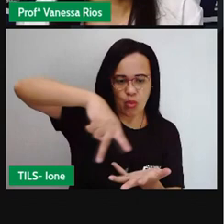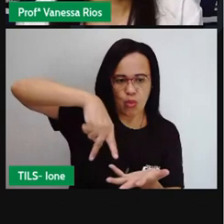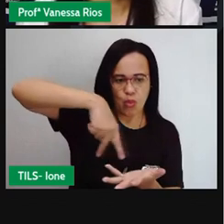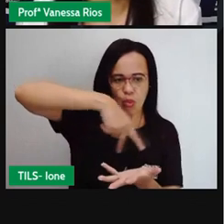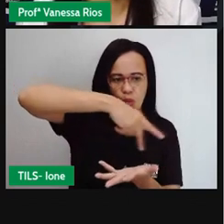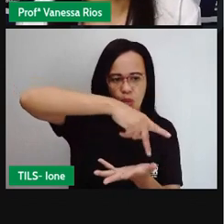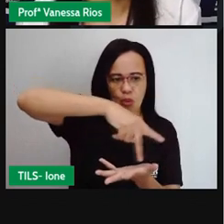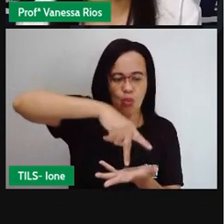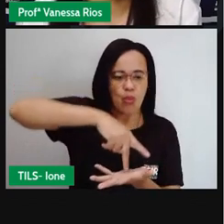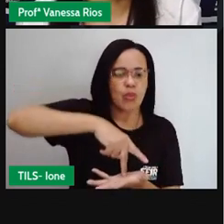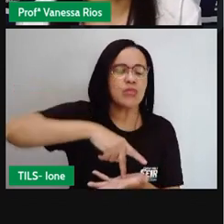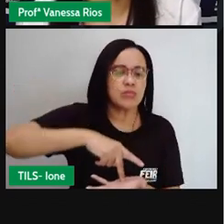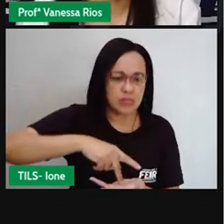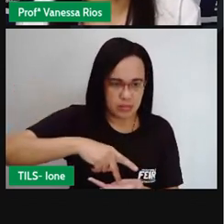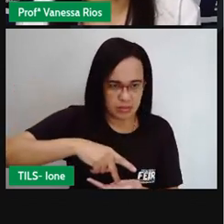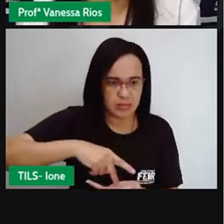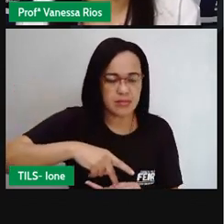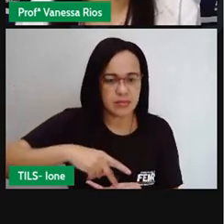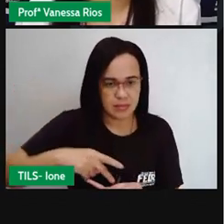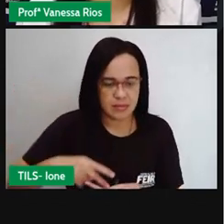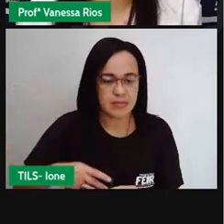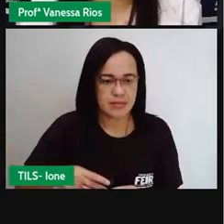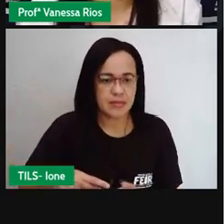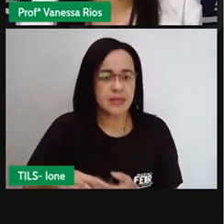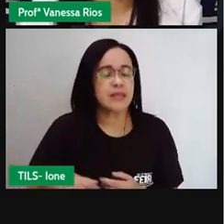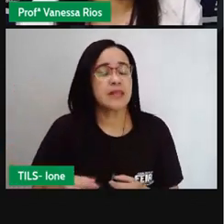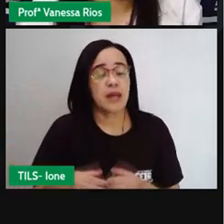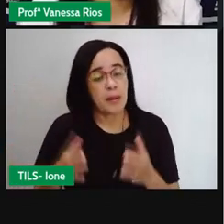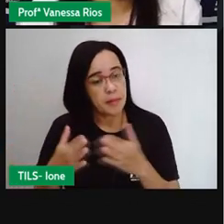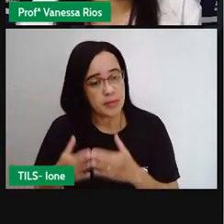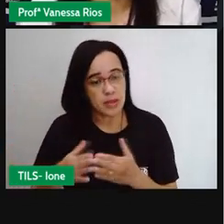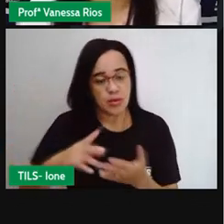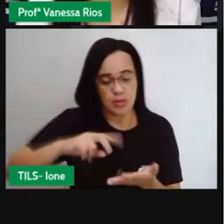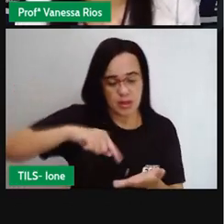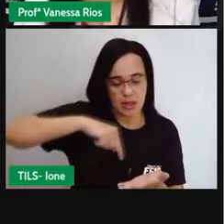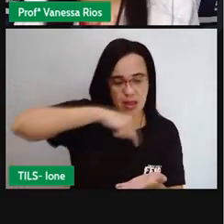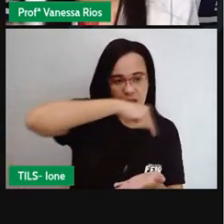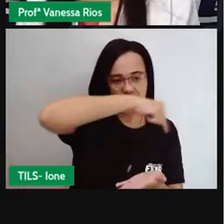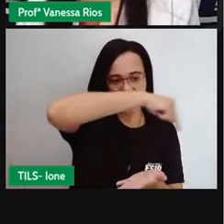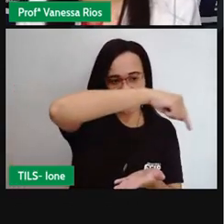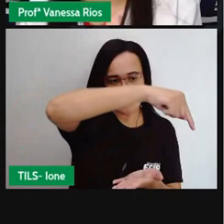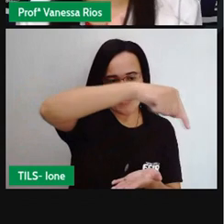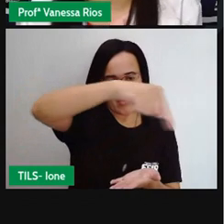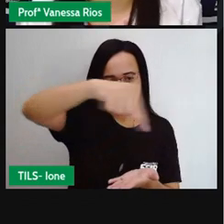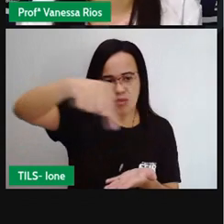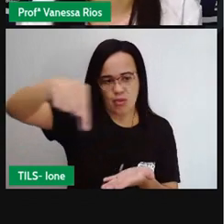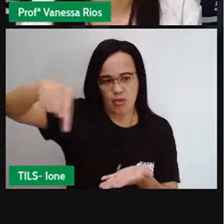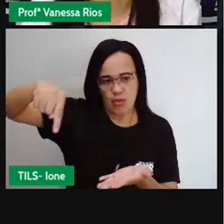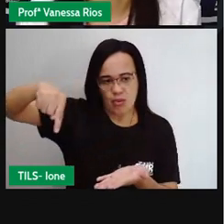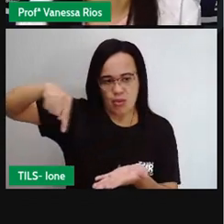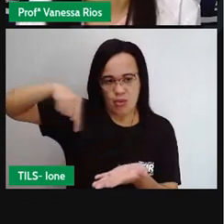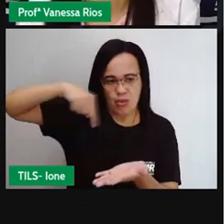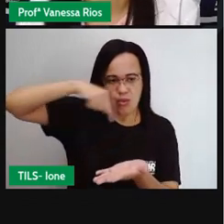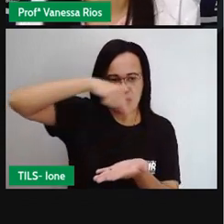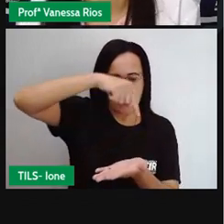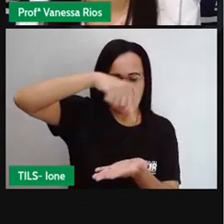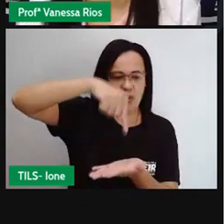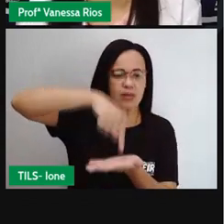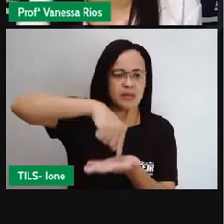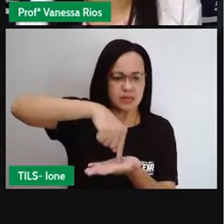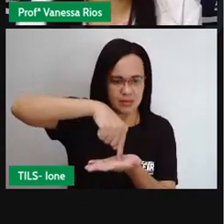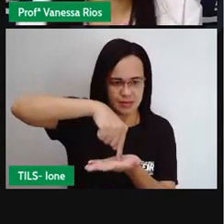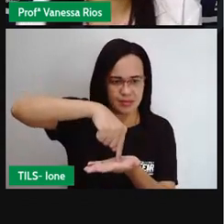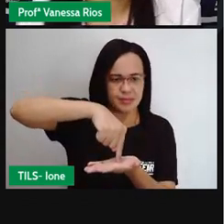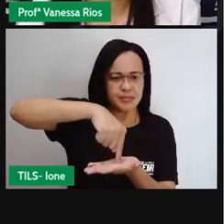Então, se eu pedisse para dar uma volta completa, você vai sair da posição, dar a volta completa e já volta de uma vez só